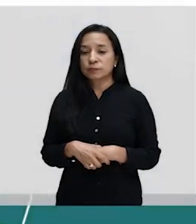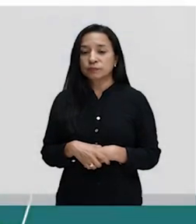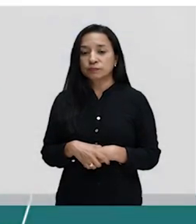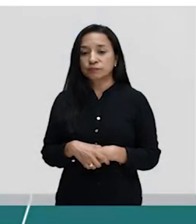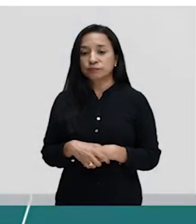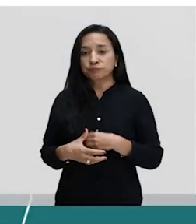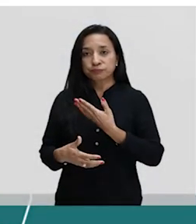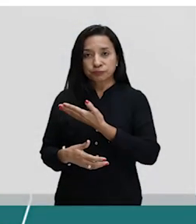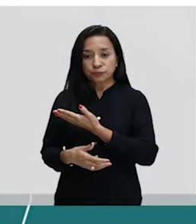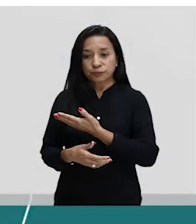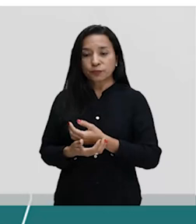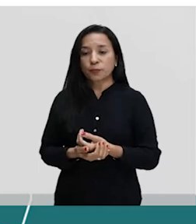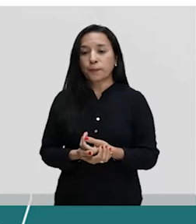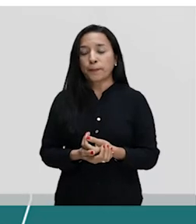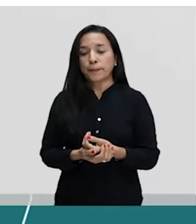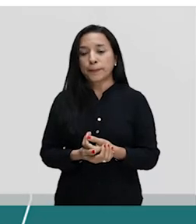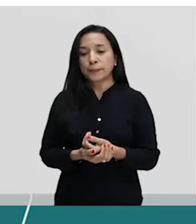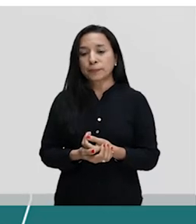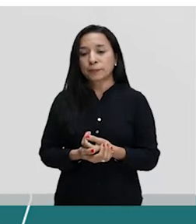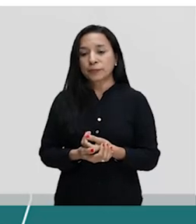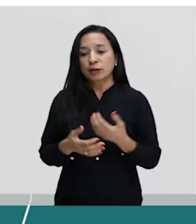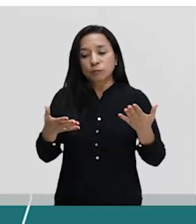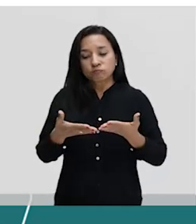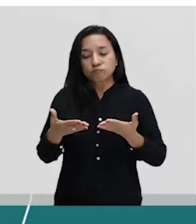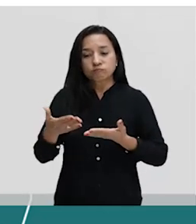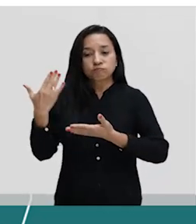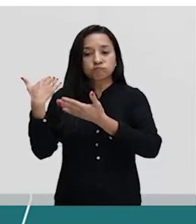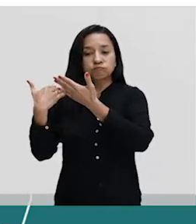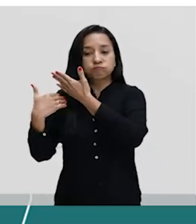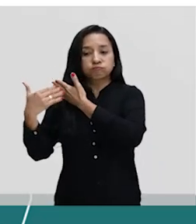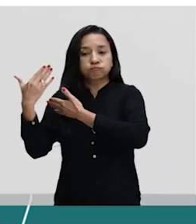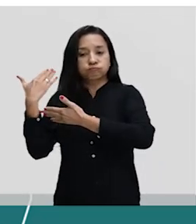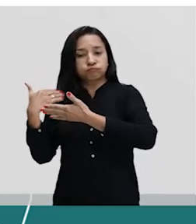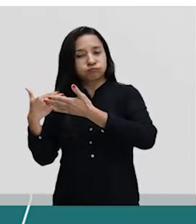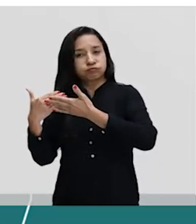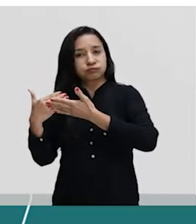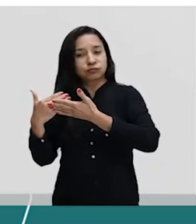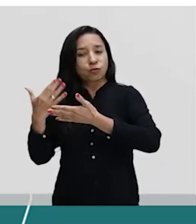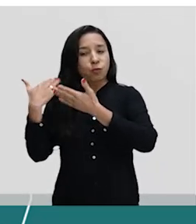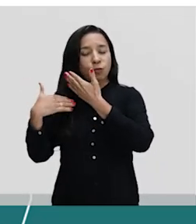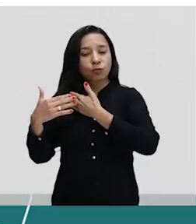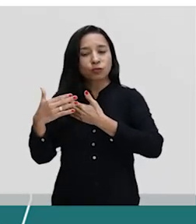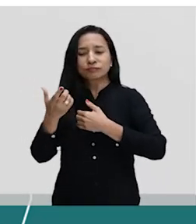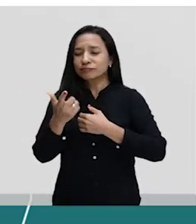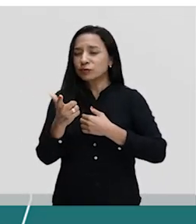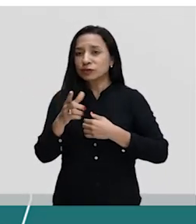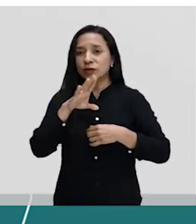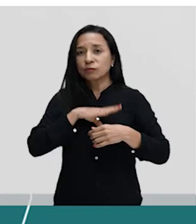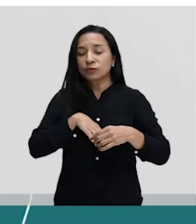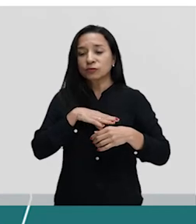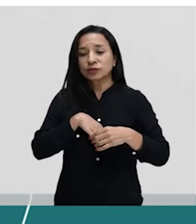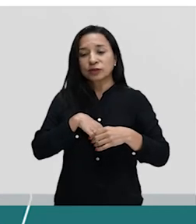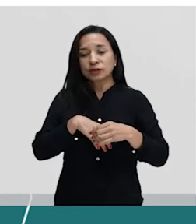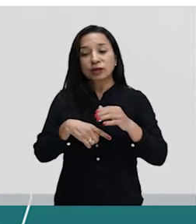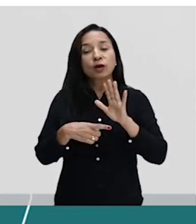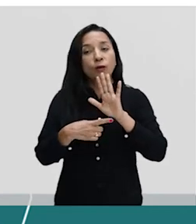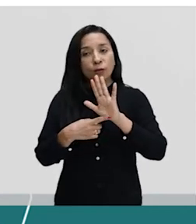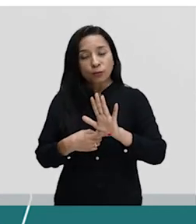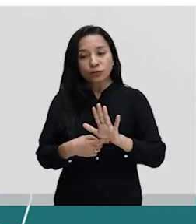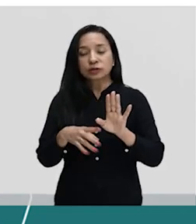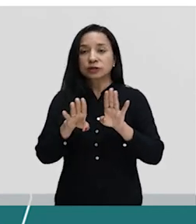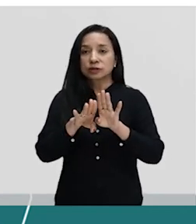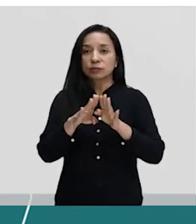Pretérito anterior, tá aí, uma coisa que não tem no português, tá? E eu vou mostrar para vocês mais alguns que não tem no